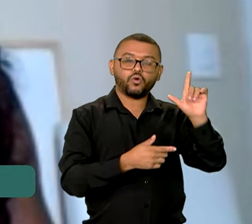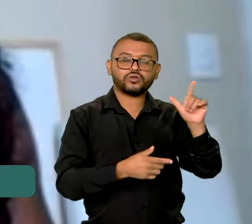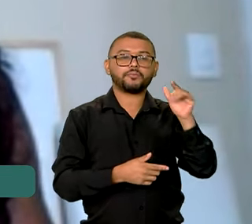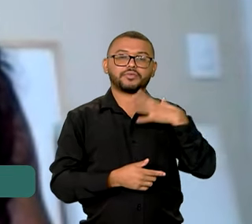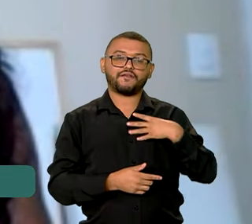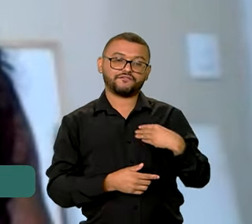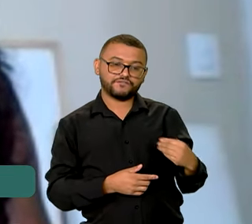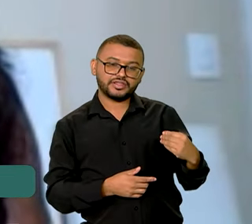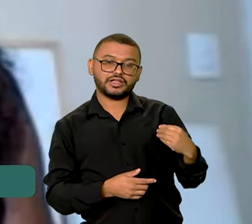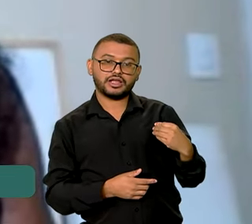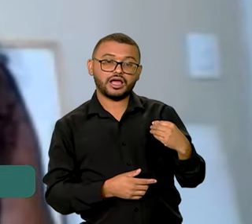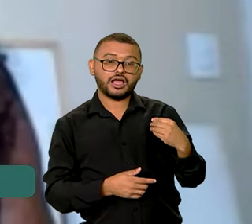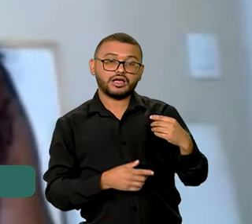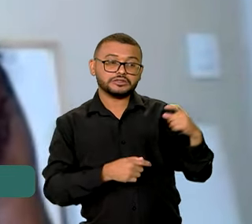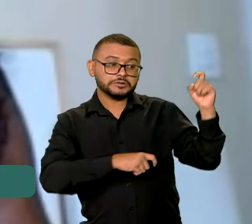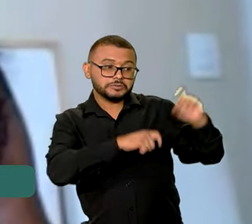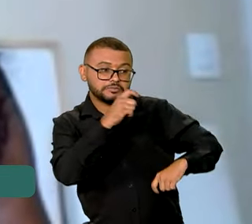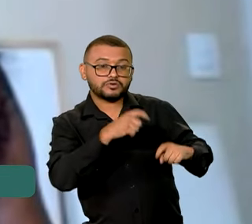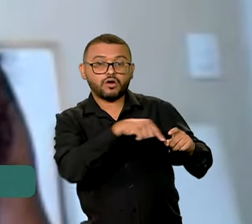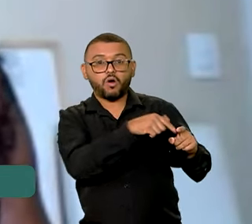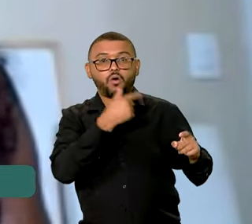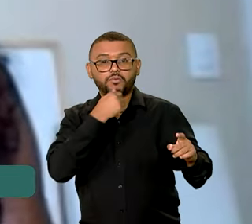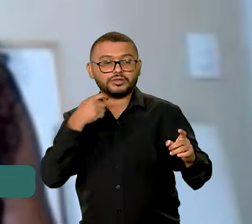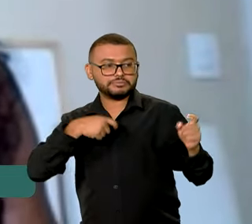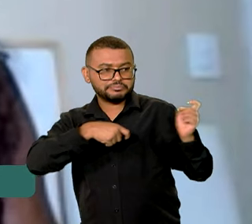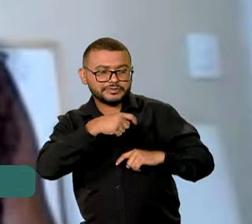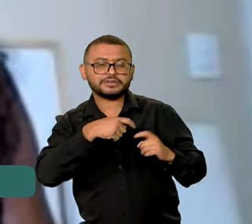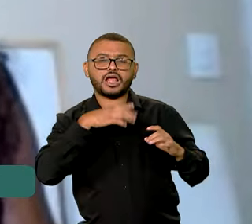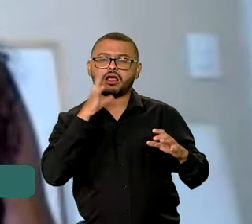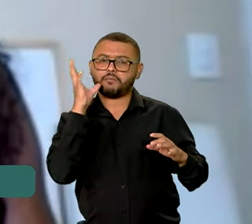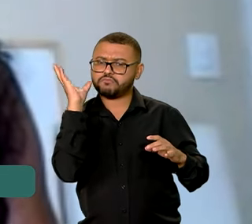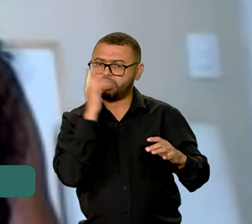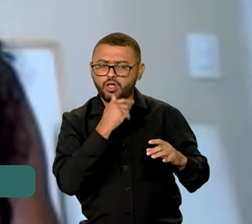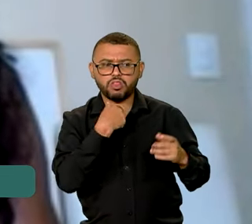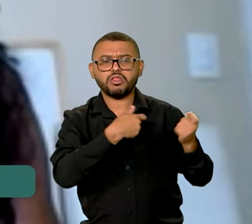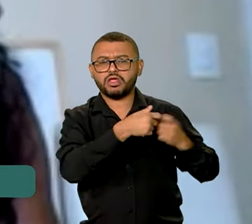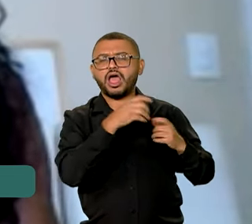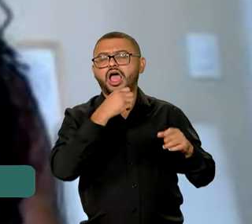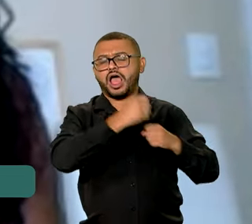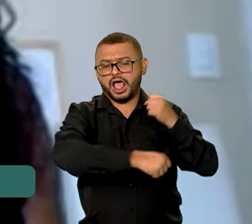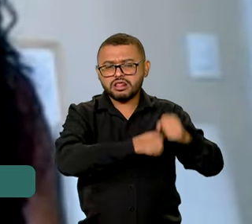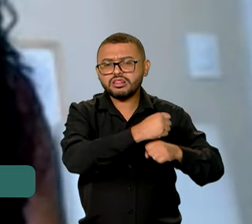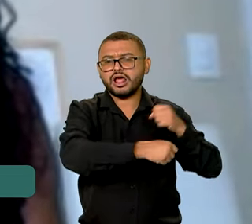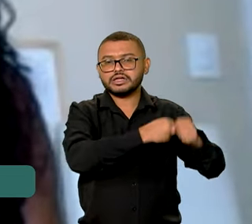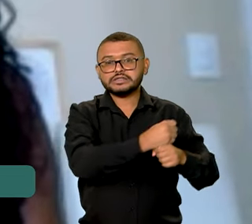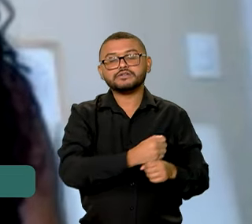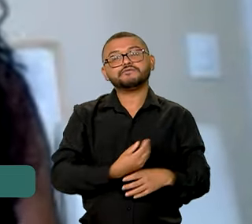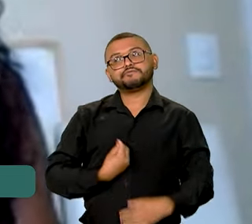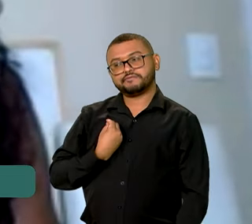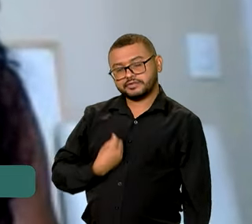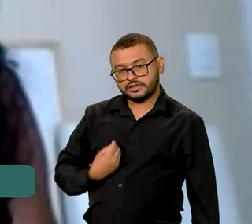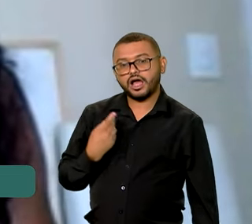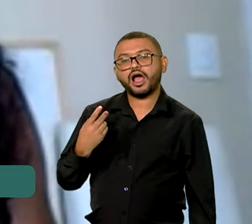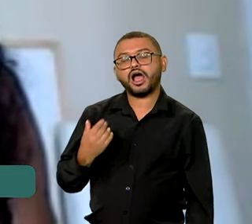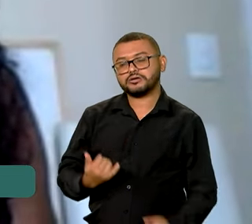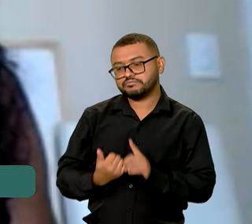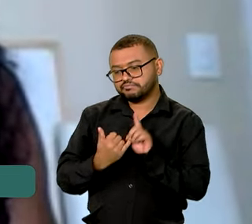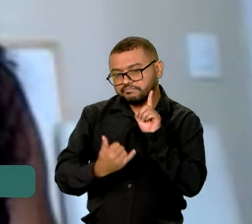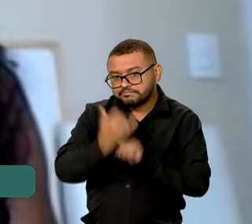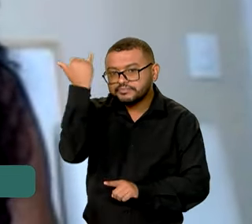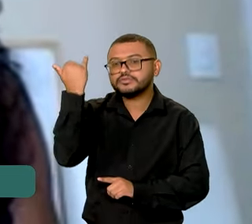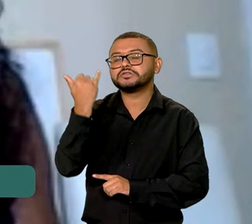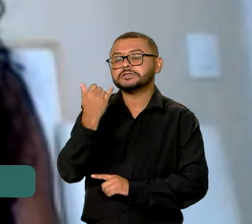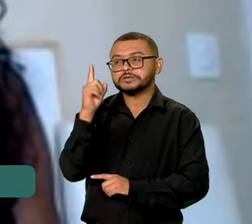filha sofreu abuso sexual por um período longo. E isso é uma realidade dura